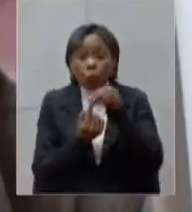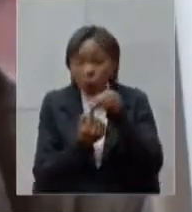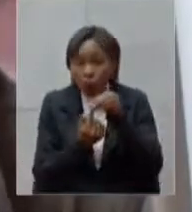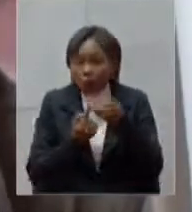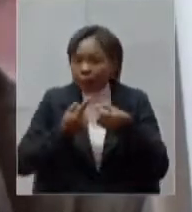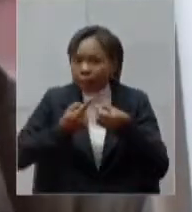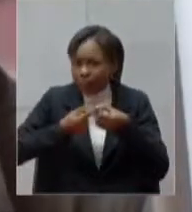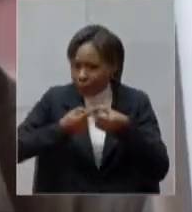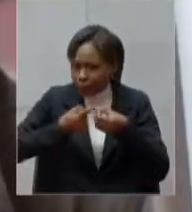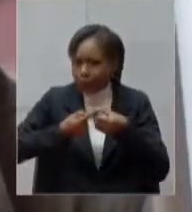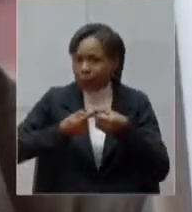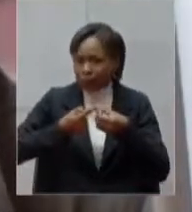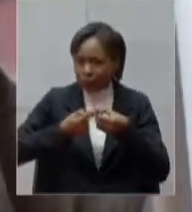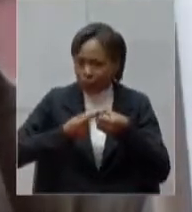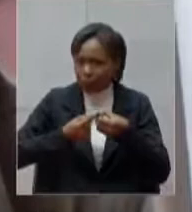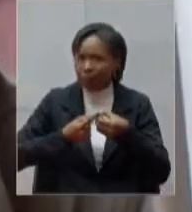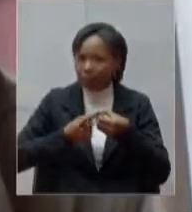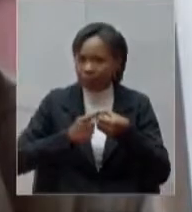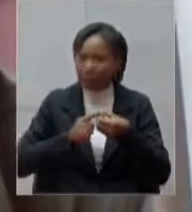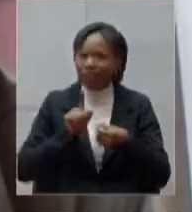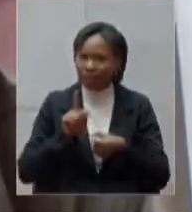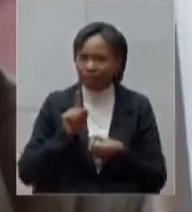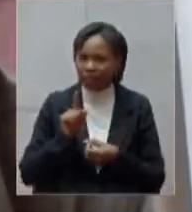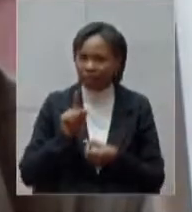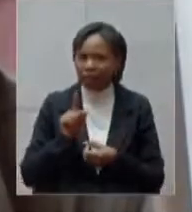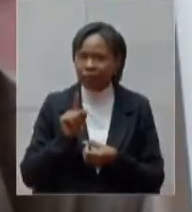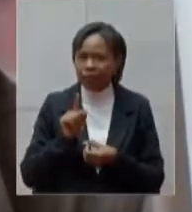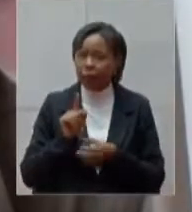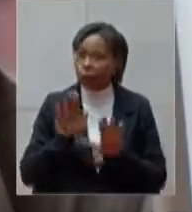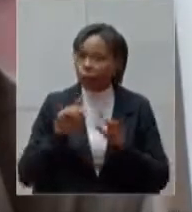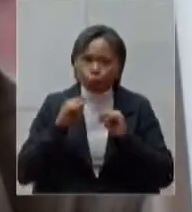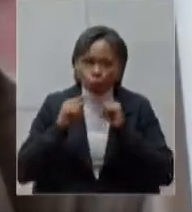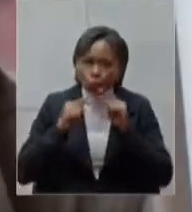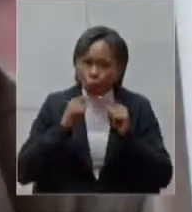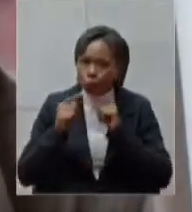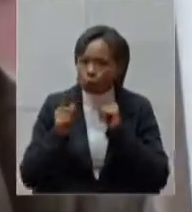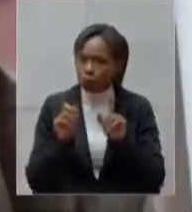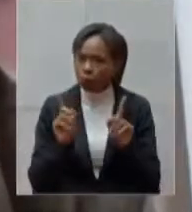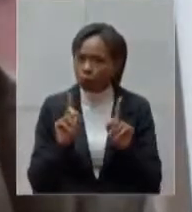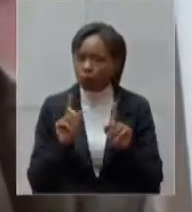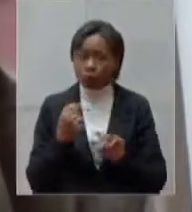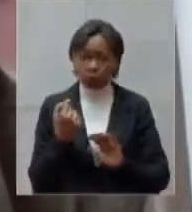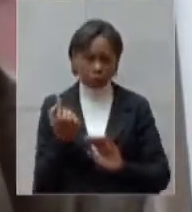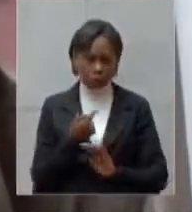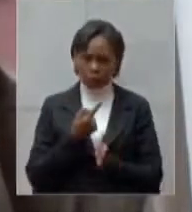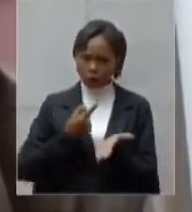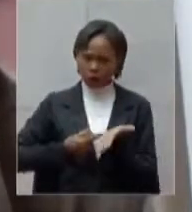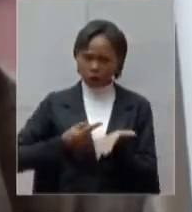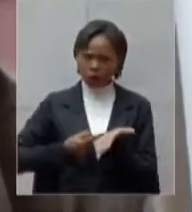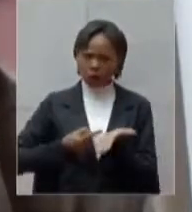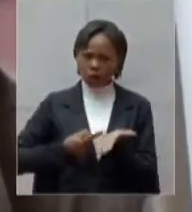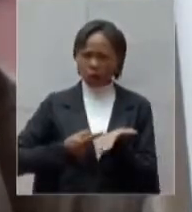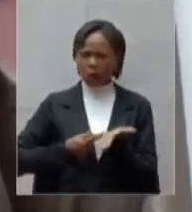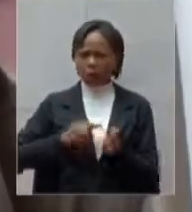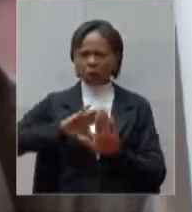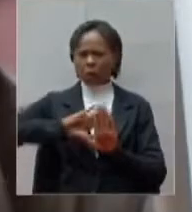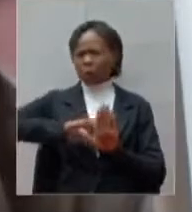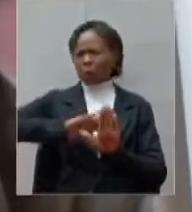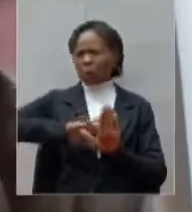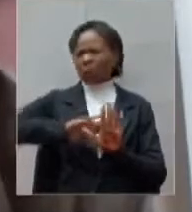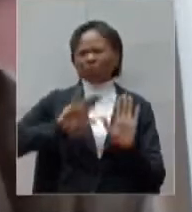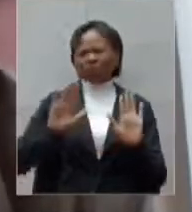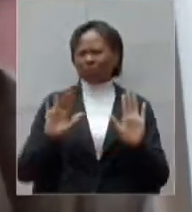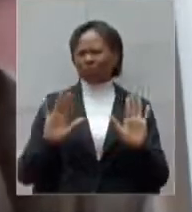isso daí também fique porque não ficar nenhuma dúvida que não temos qualquer compromisso com nenhum discurso ideológico